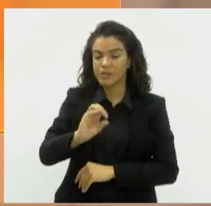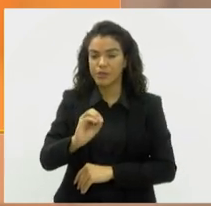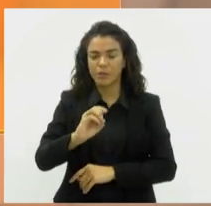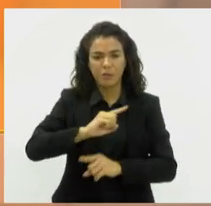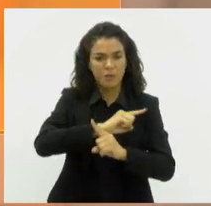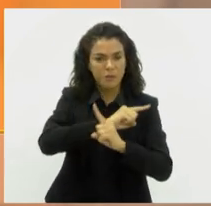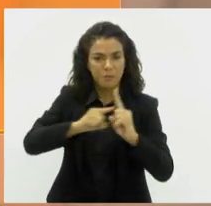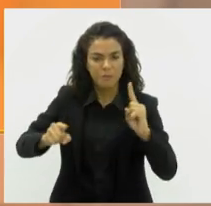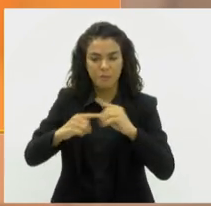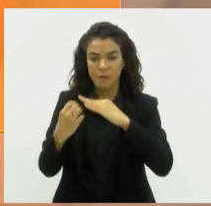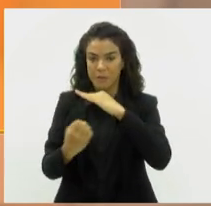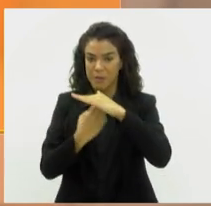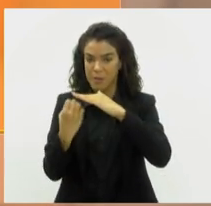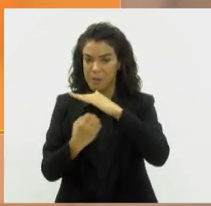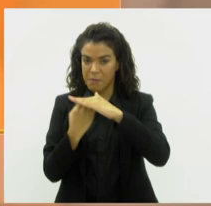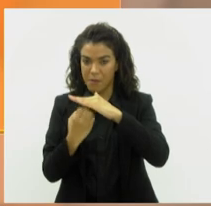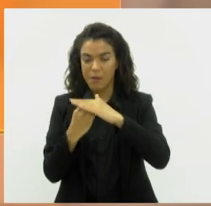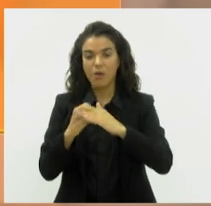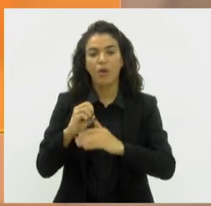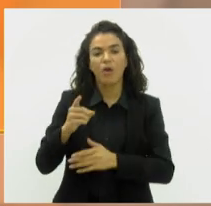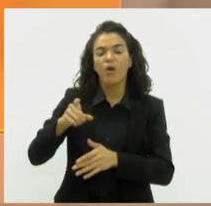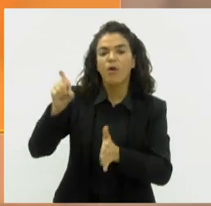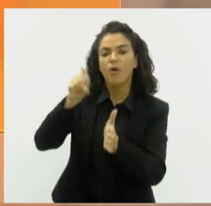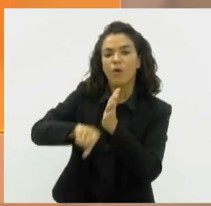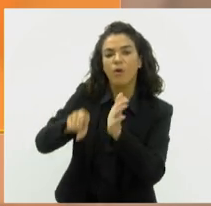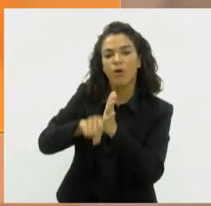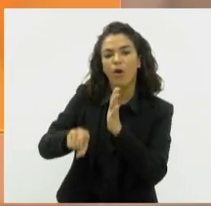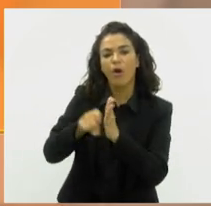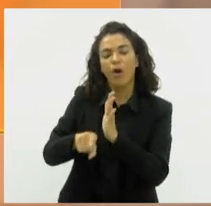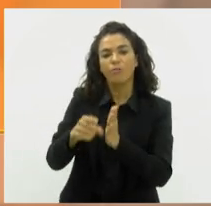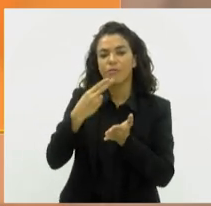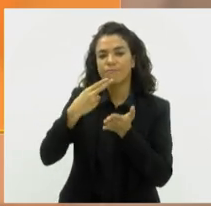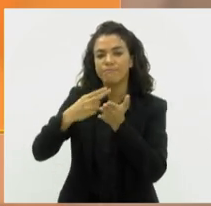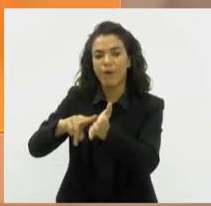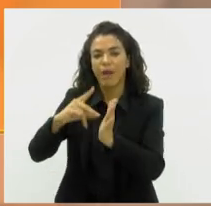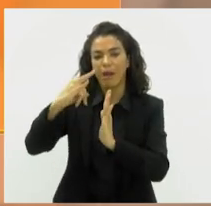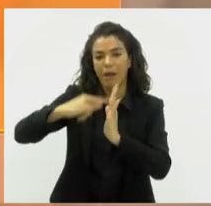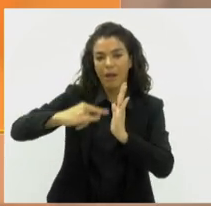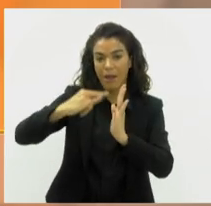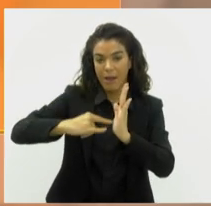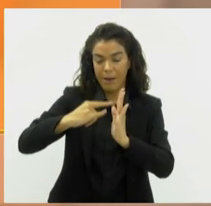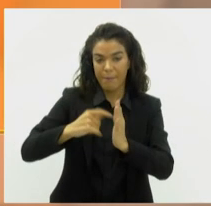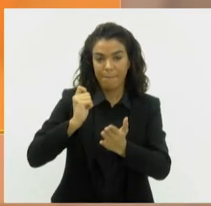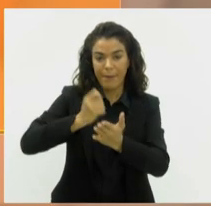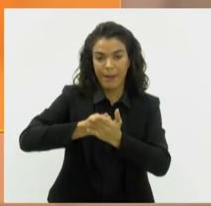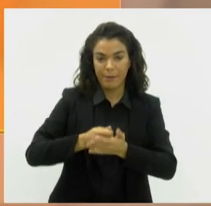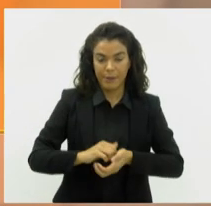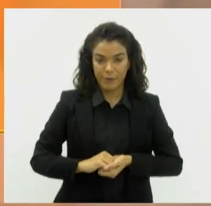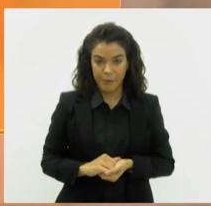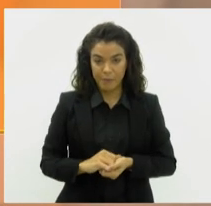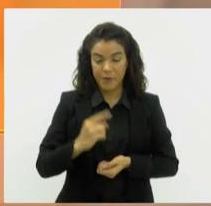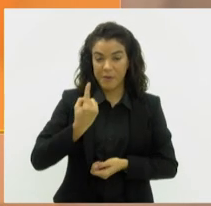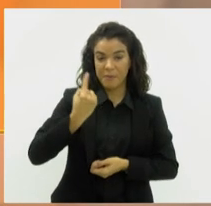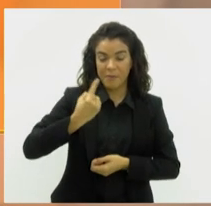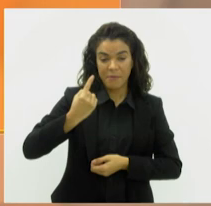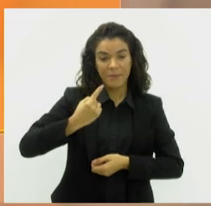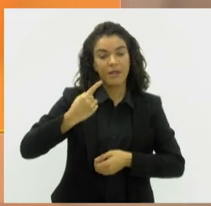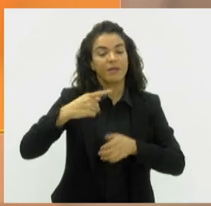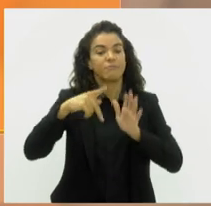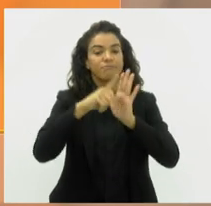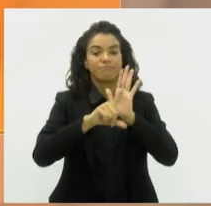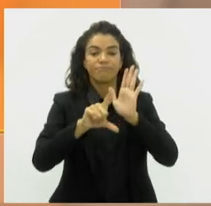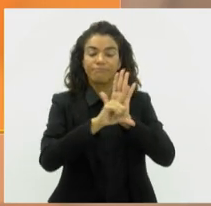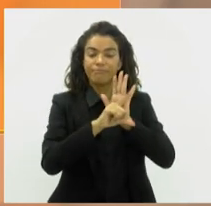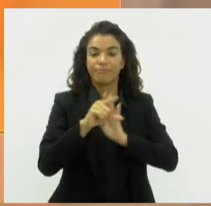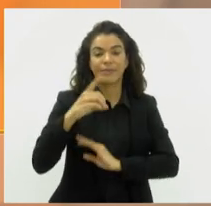proíbe que empresas cobrem ao consumidor pelo envio de boletos para pagamentos. Em primeira discussão, o projeto da